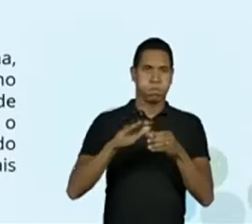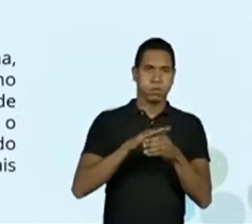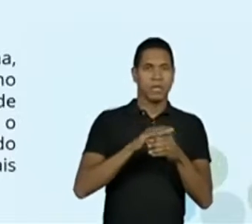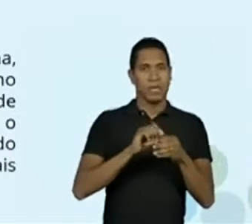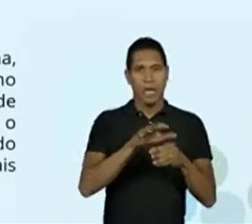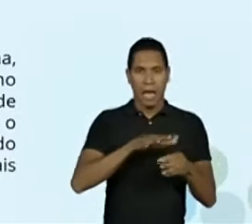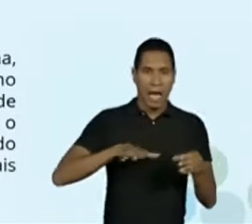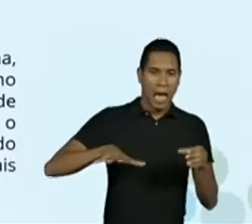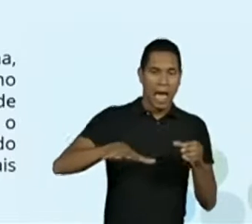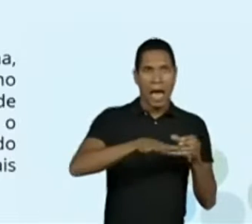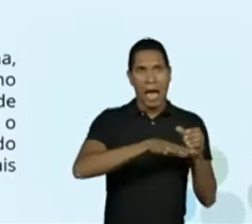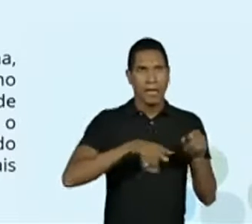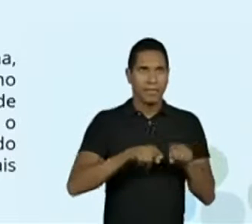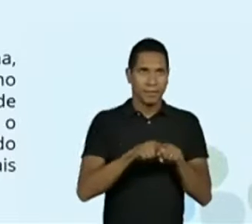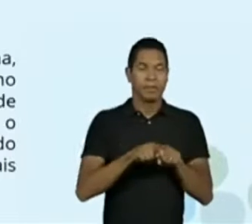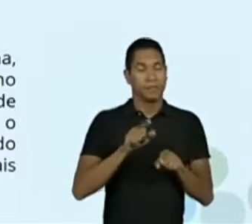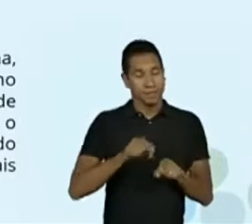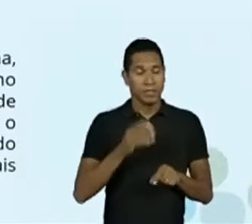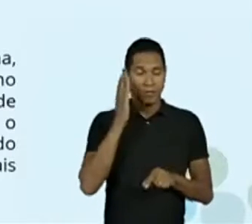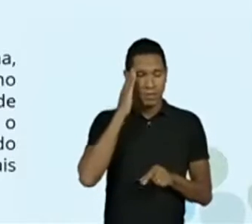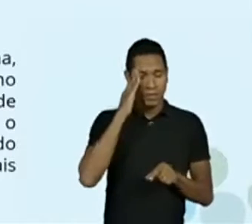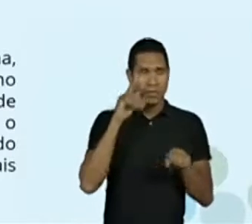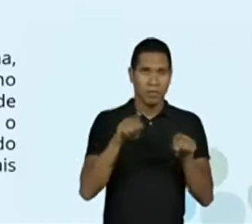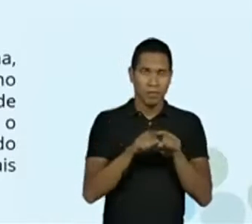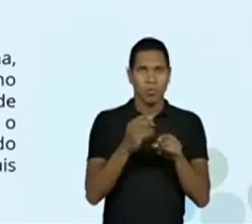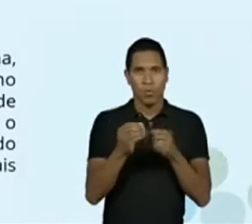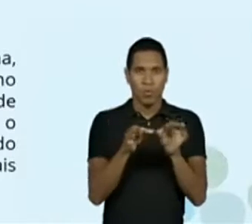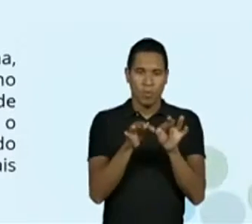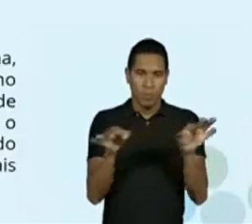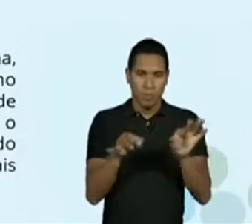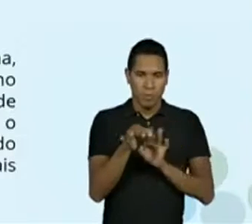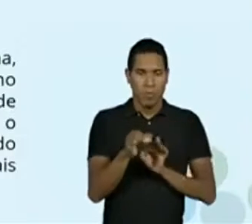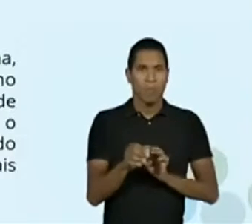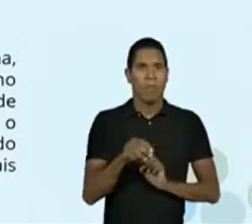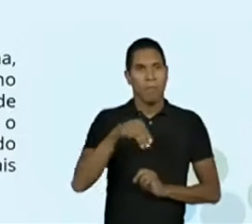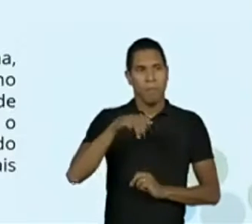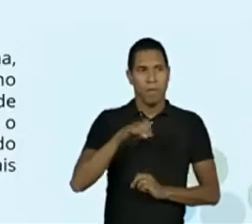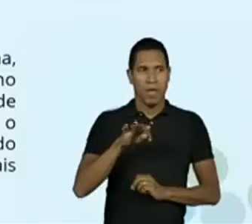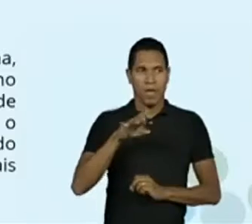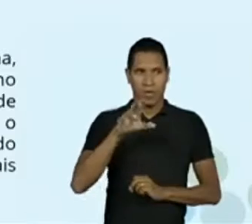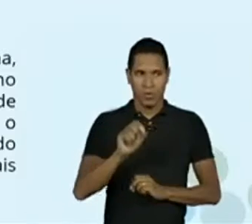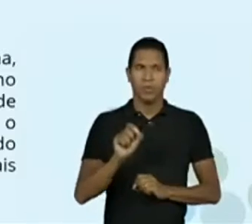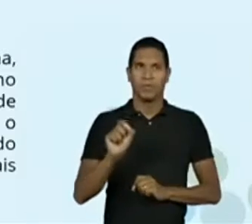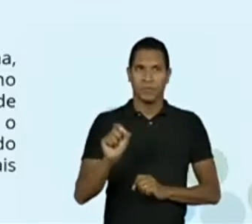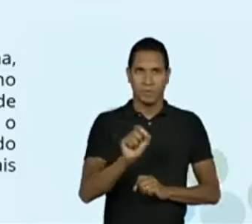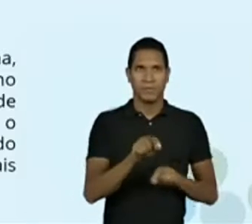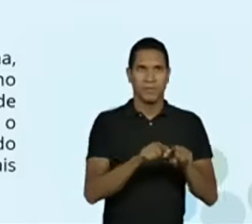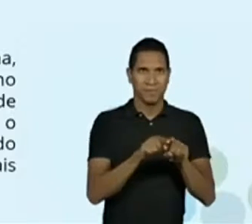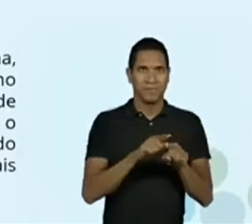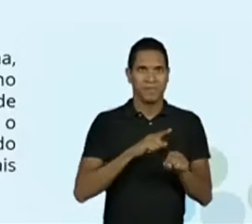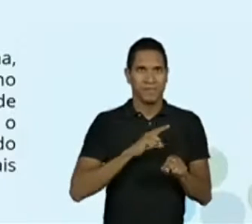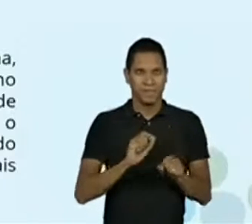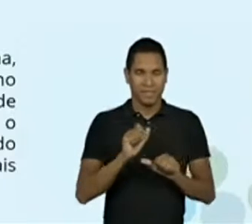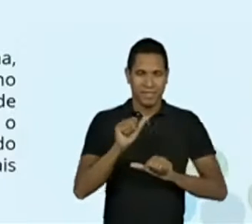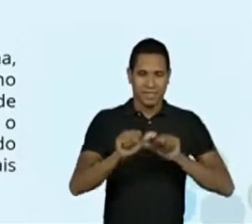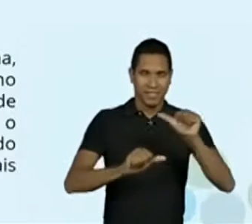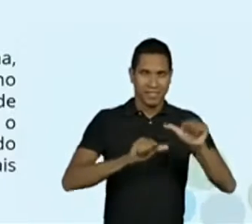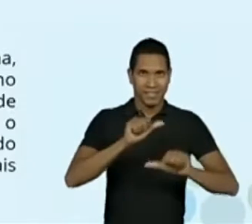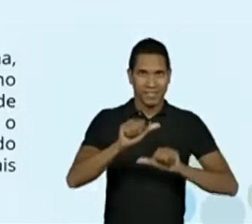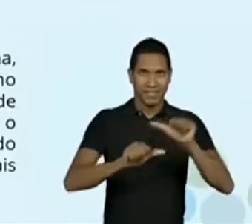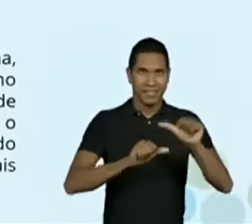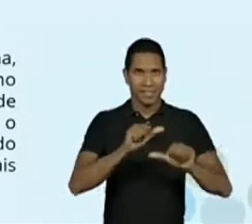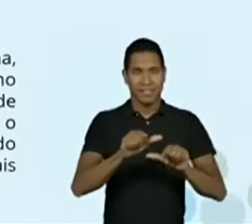e utilizando medidas como o metro quadrado e o centímetro quadrado, recorrendo a transformações